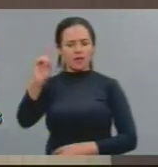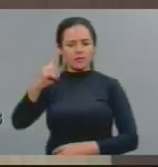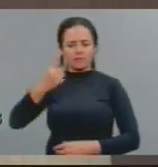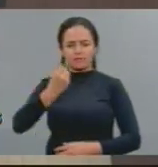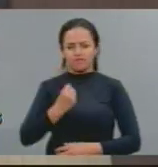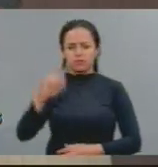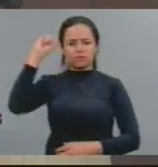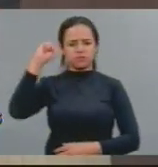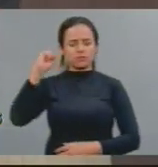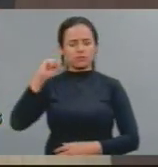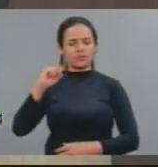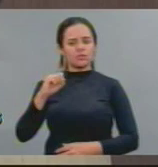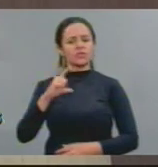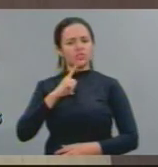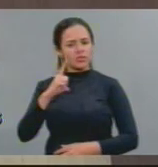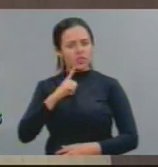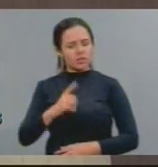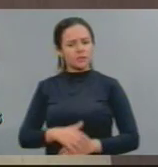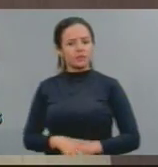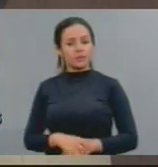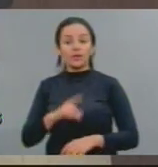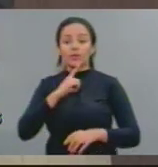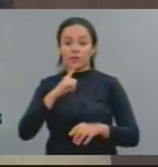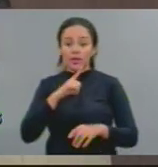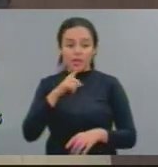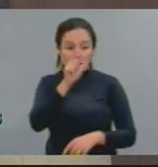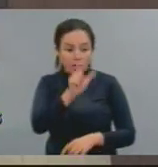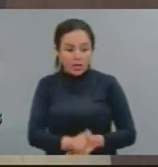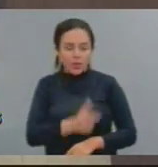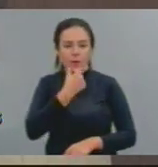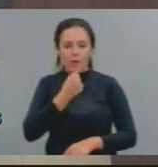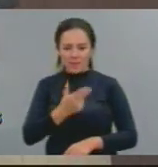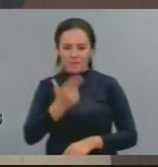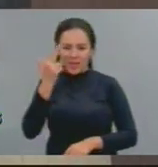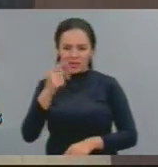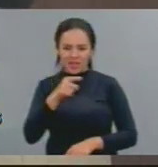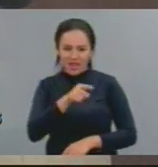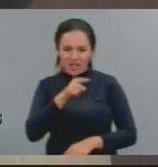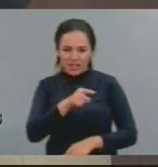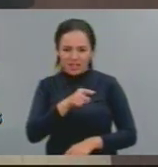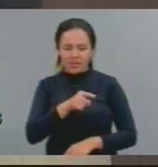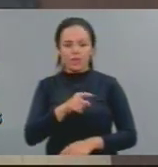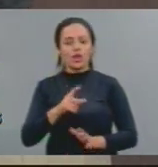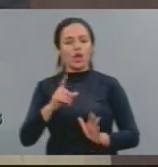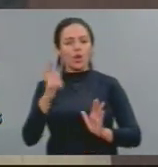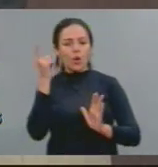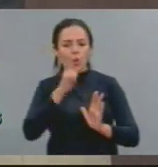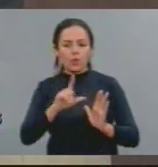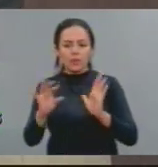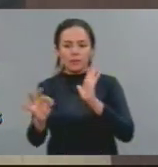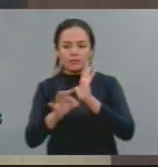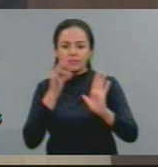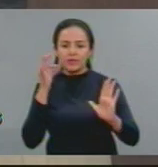aprovar uma lei proibindo, deputado Roberto Mesquita, a